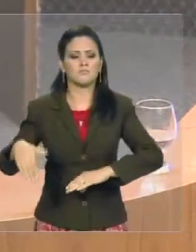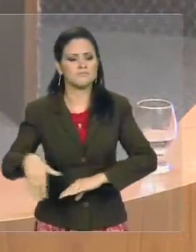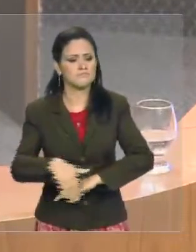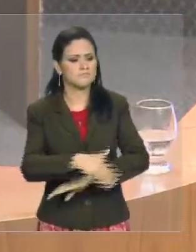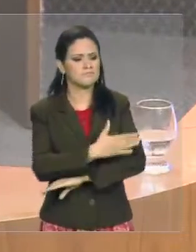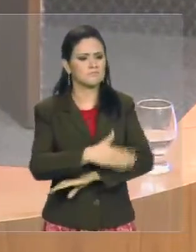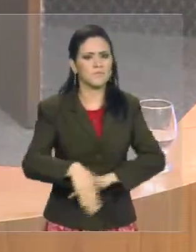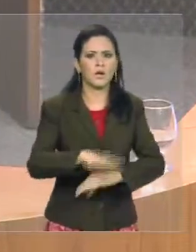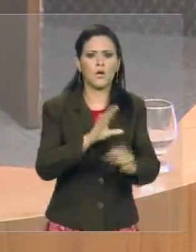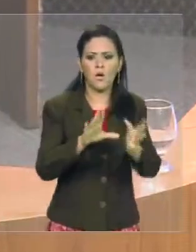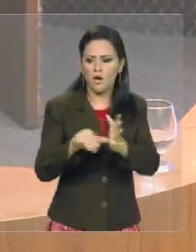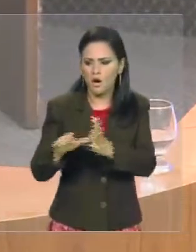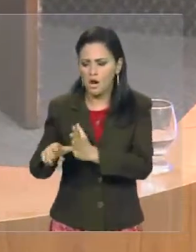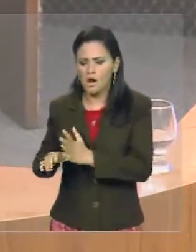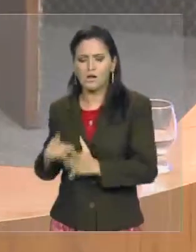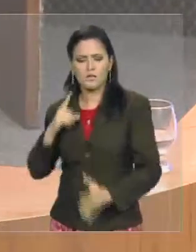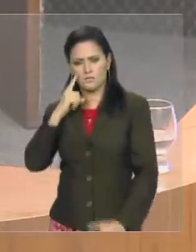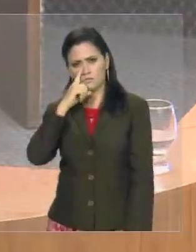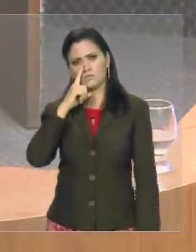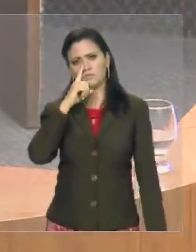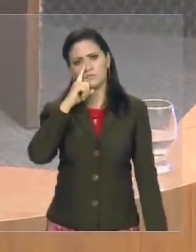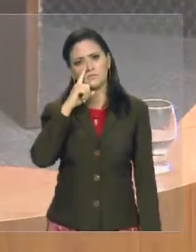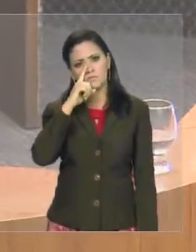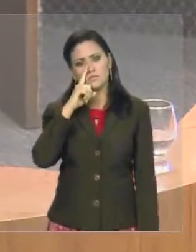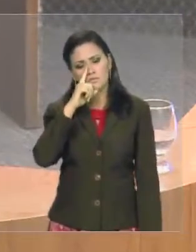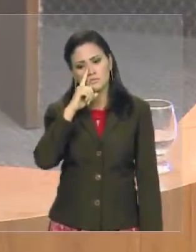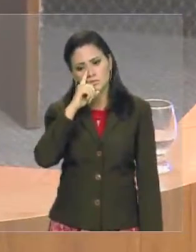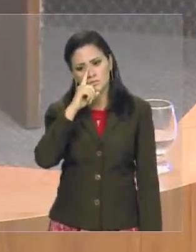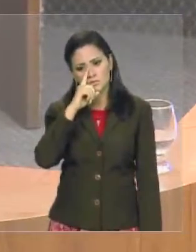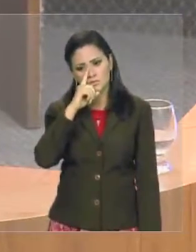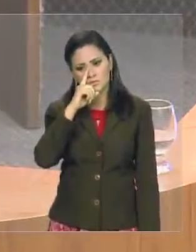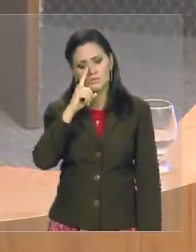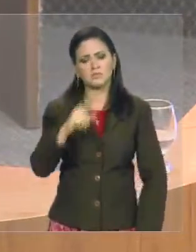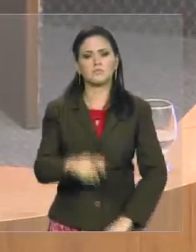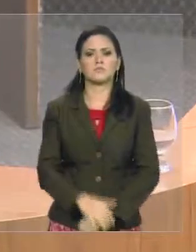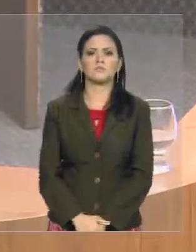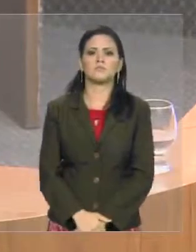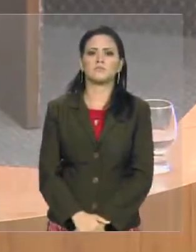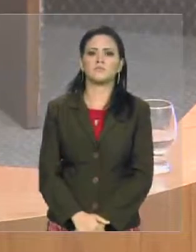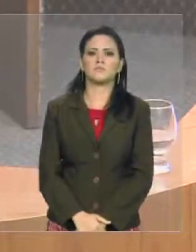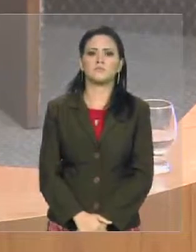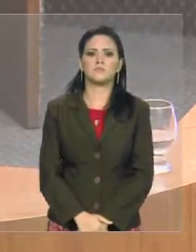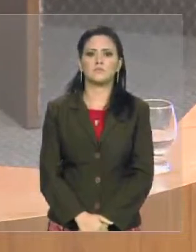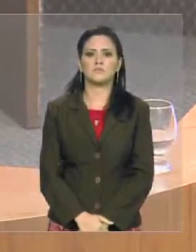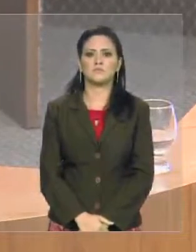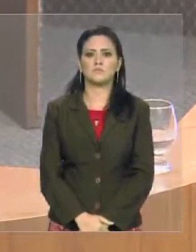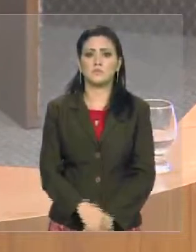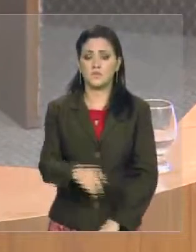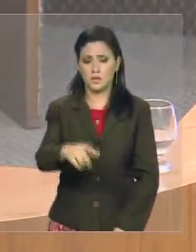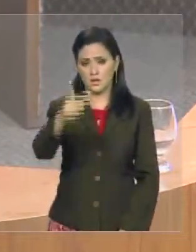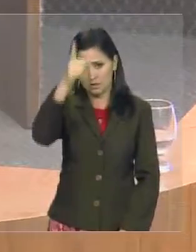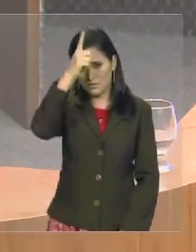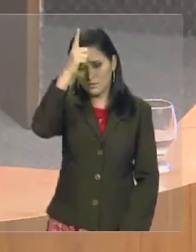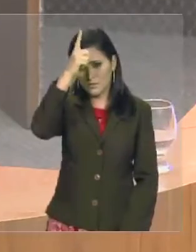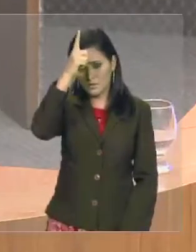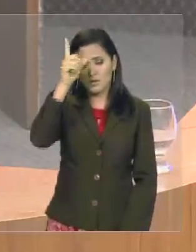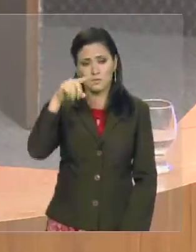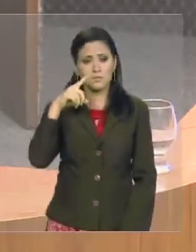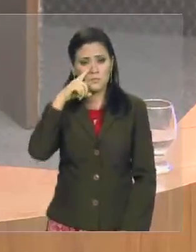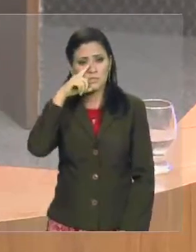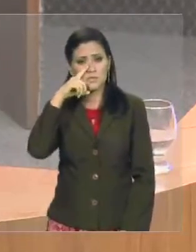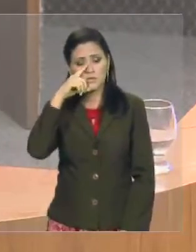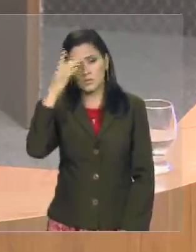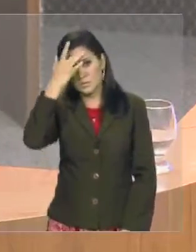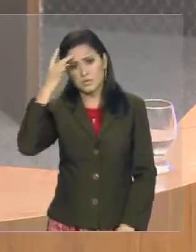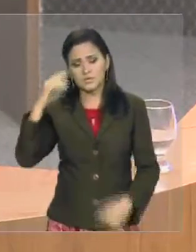Alemanha, naquela região ali, que nós temos algumas invasões próximas, e uma área de risco, e as pessoas também